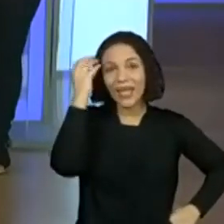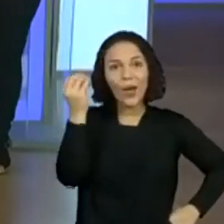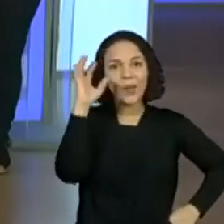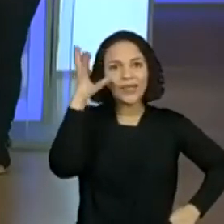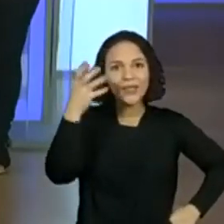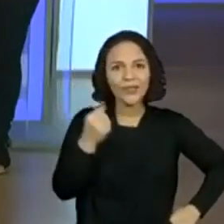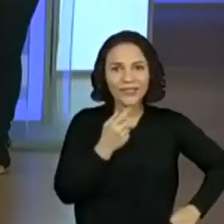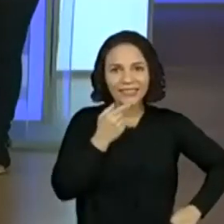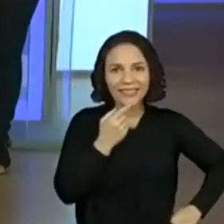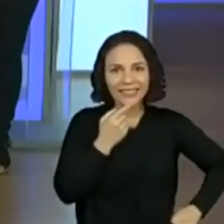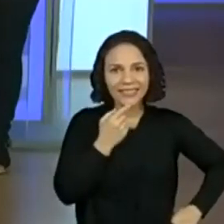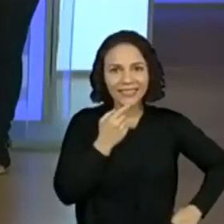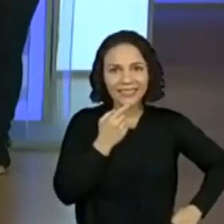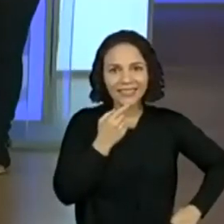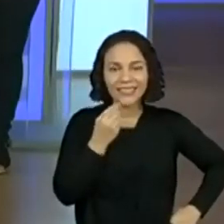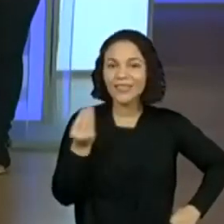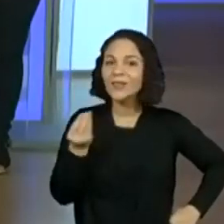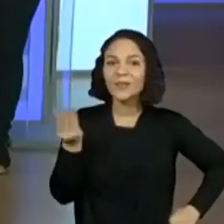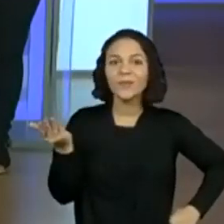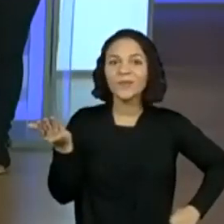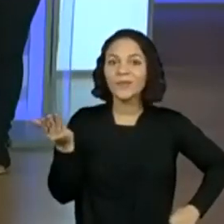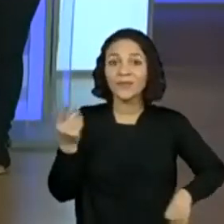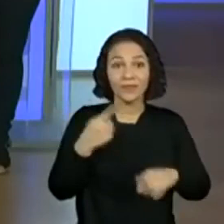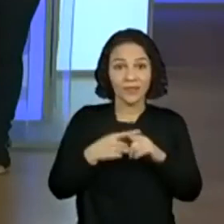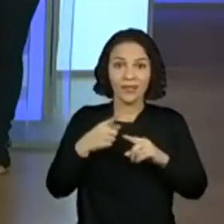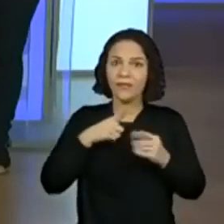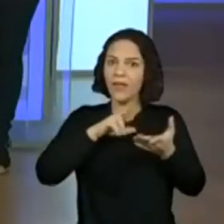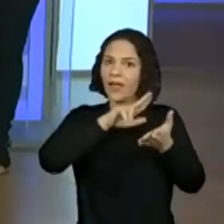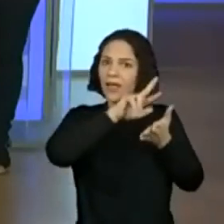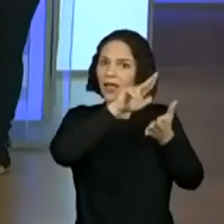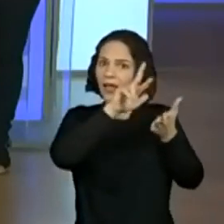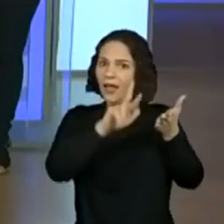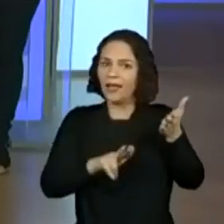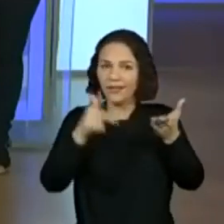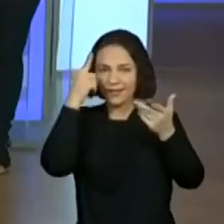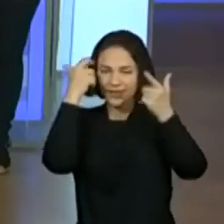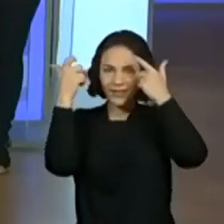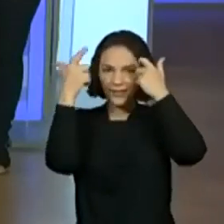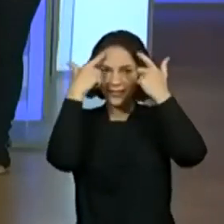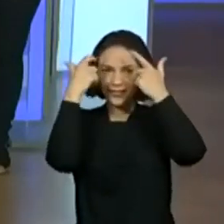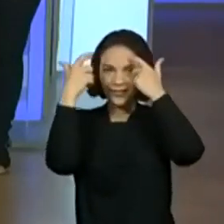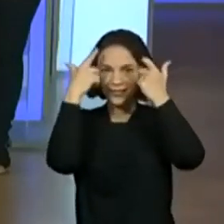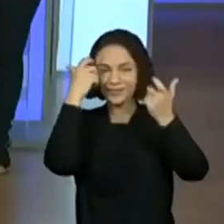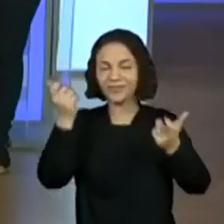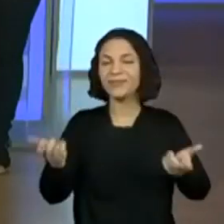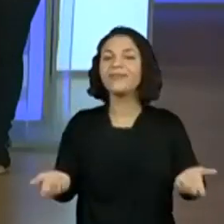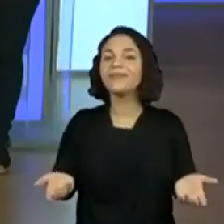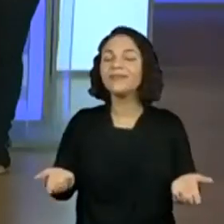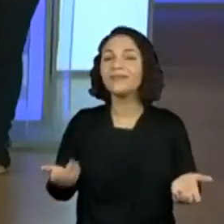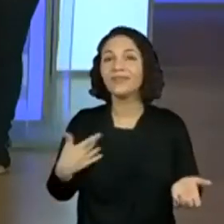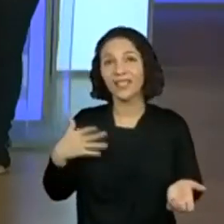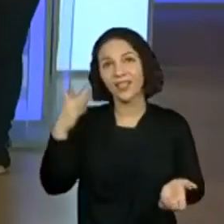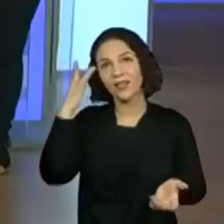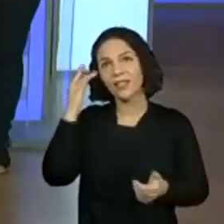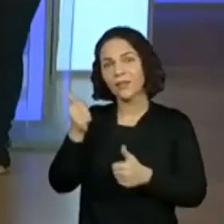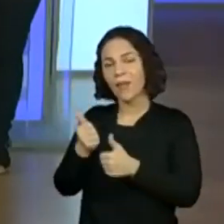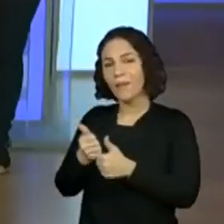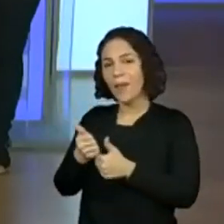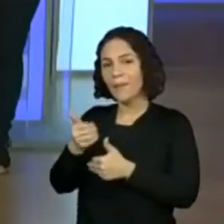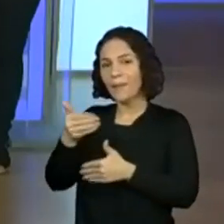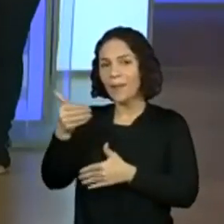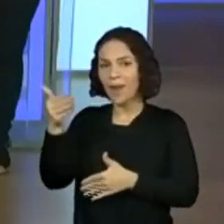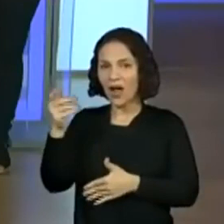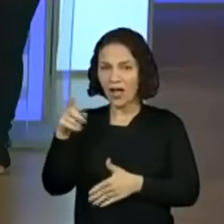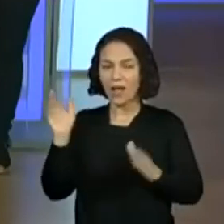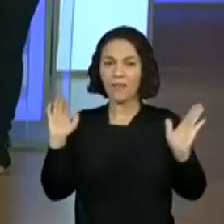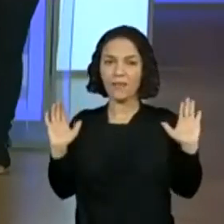vai resolver esta questão? Porque ali tem bastante sugestão. Tem bastante sugestão. Mas o que mais está aparecendo é Branca de